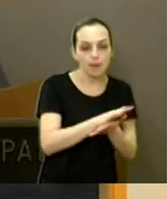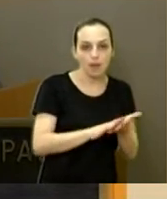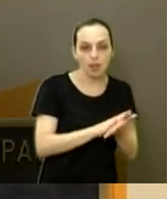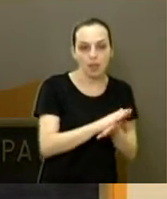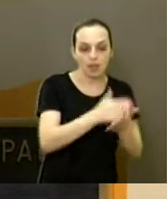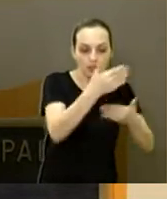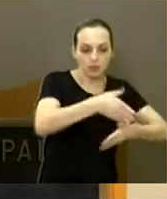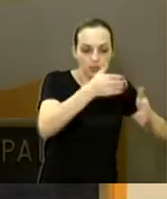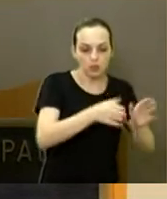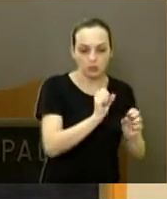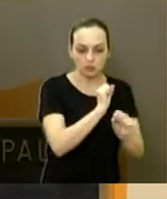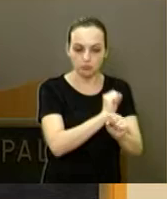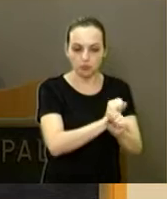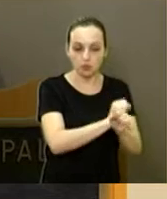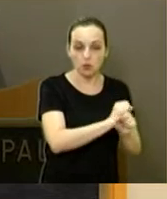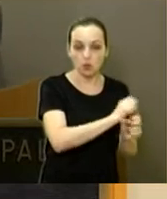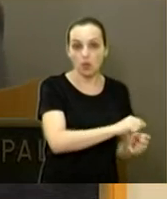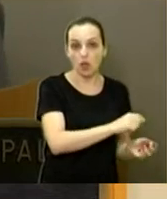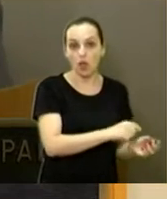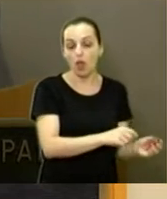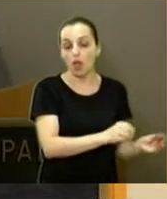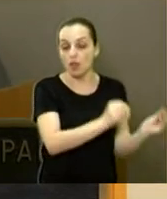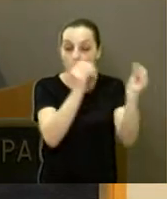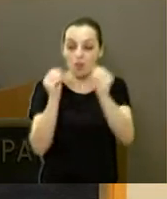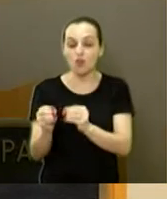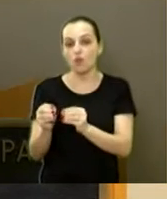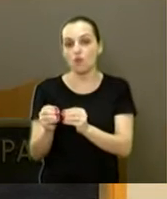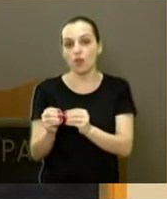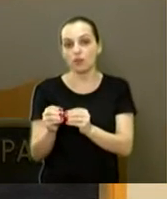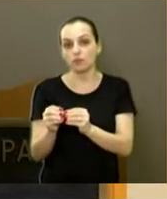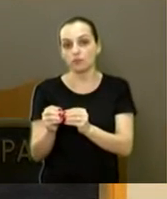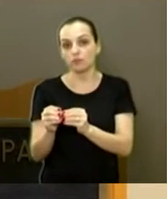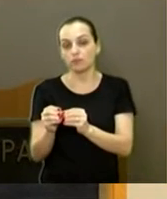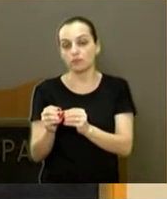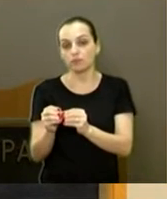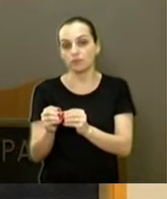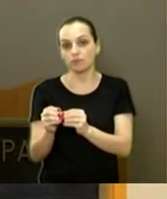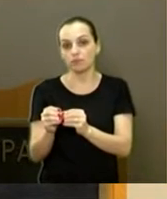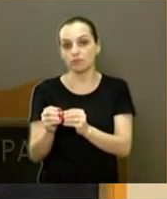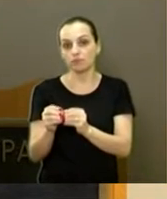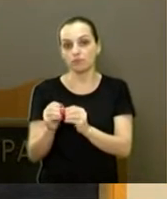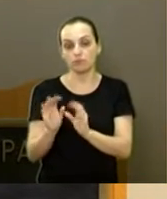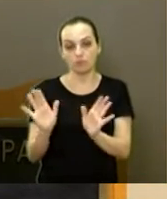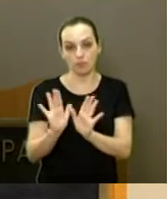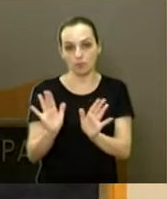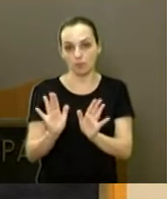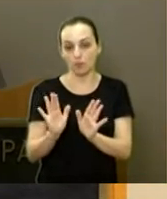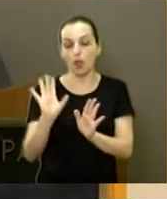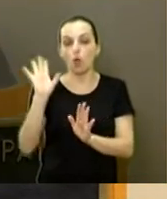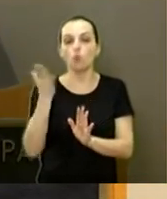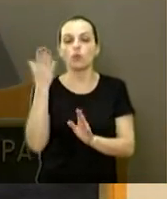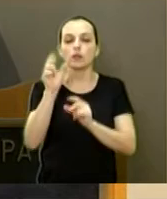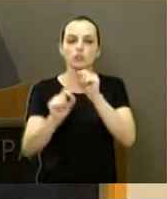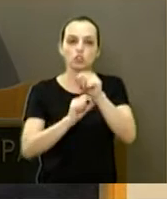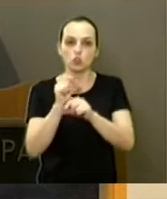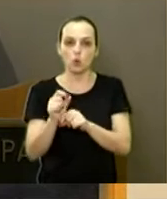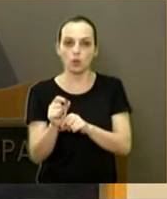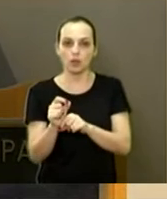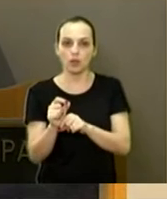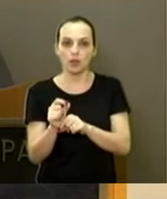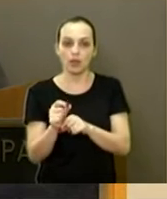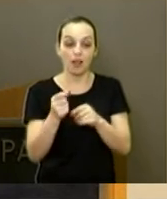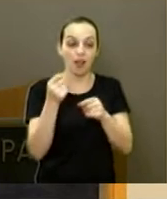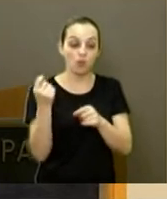larga as caixas e vai embora. E só vem lá na época para pegar o mel. O que acontece? Encontra as abelhas